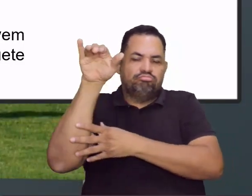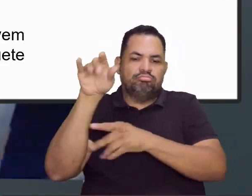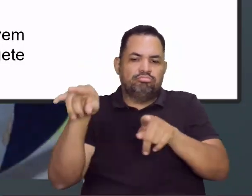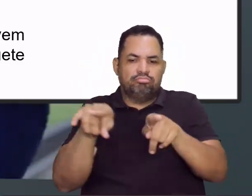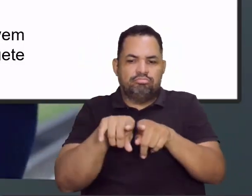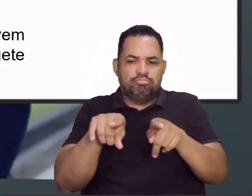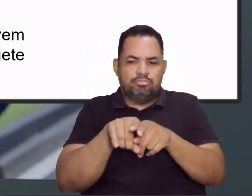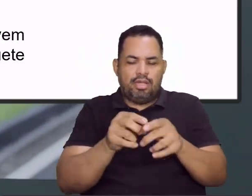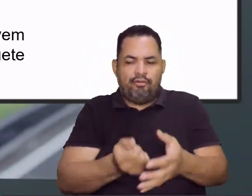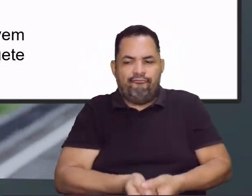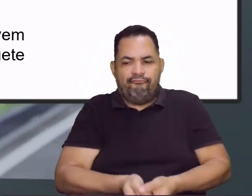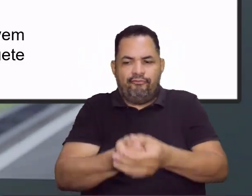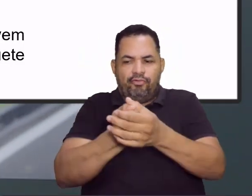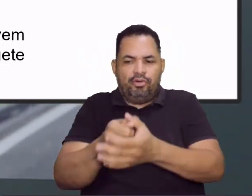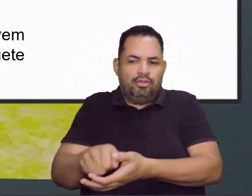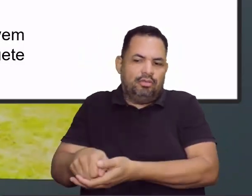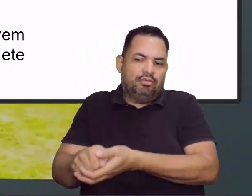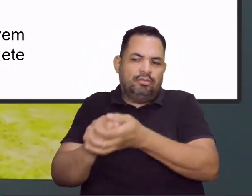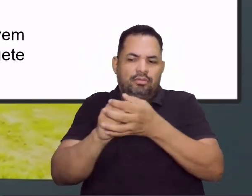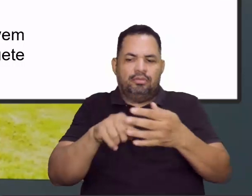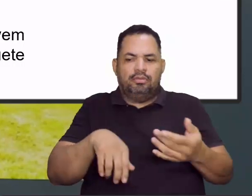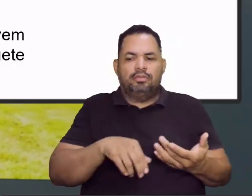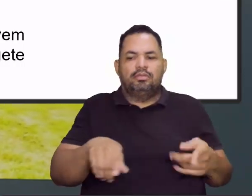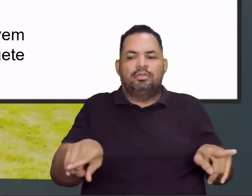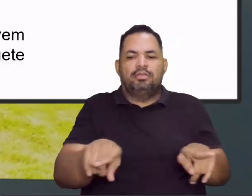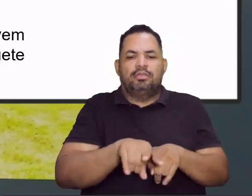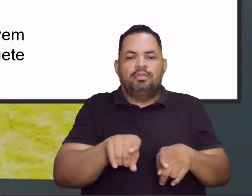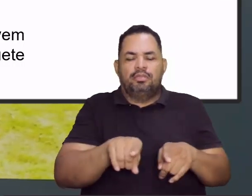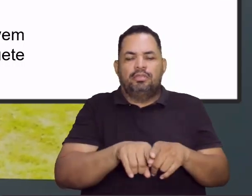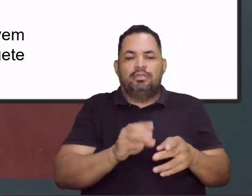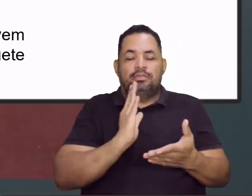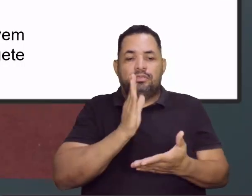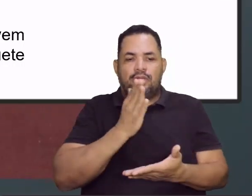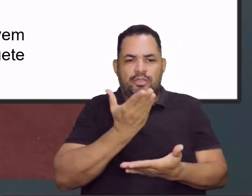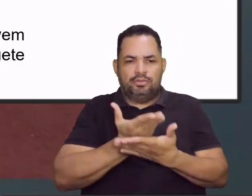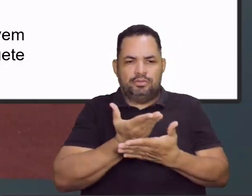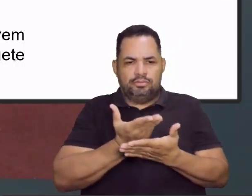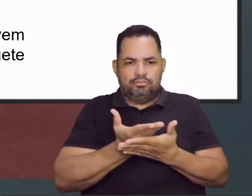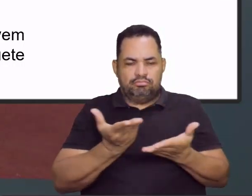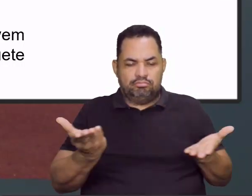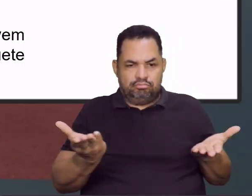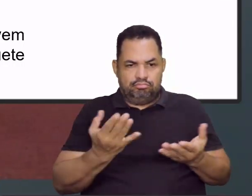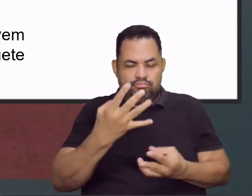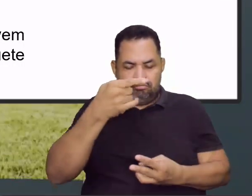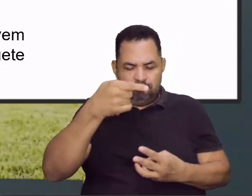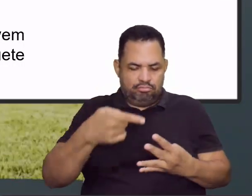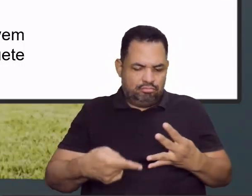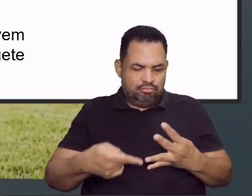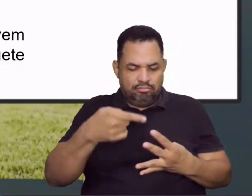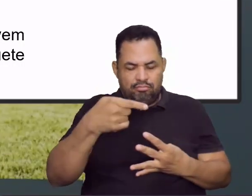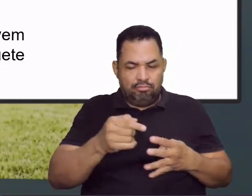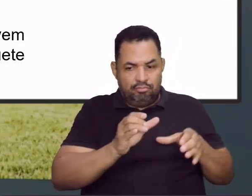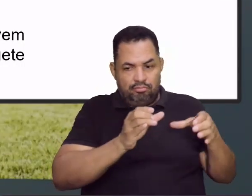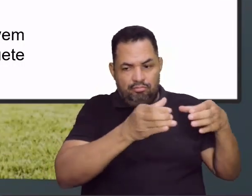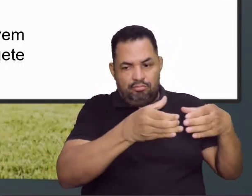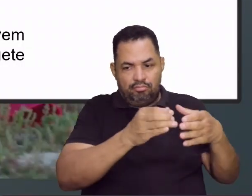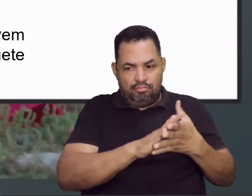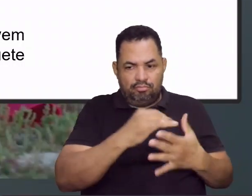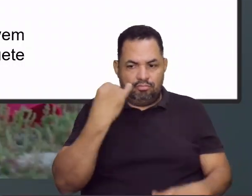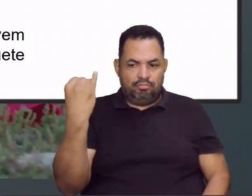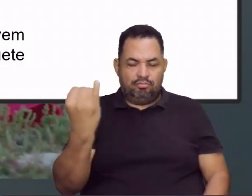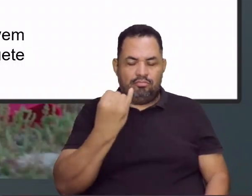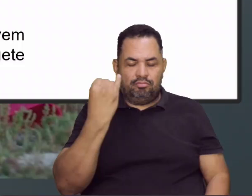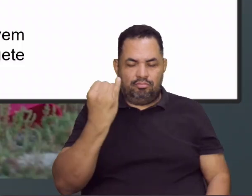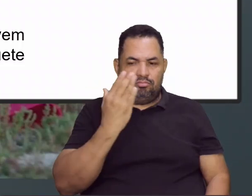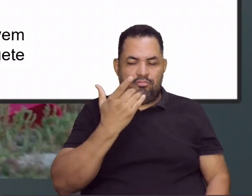posso falar do vôlei, tá? Então, a gente já viu até agora quatro categorias muito importantes